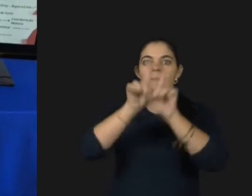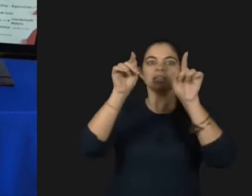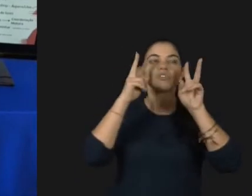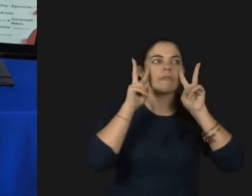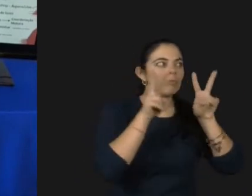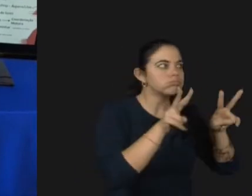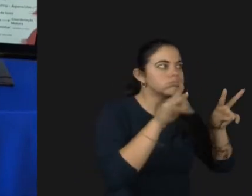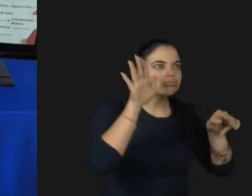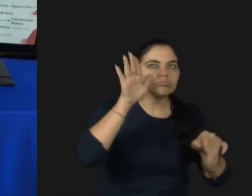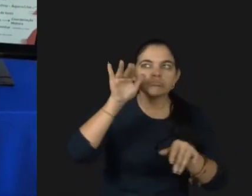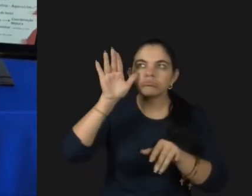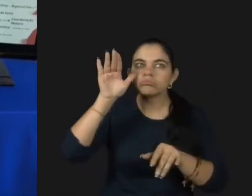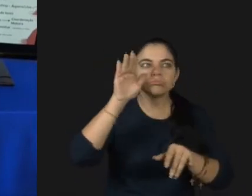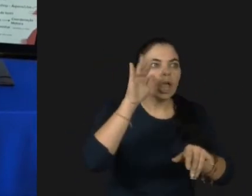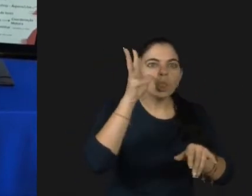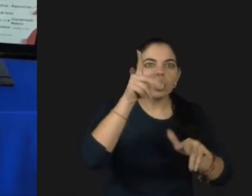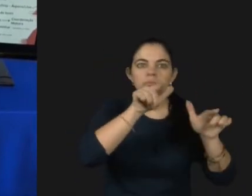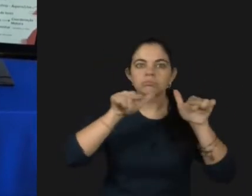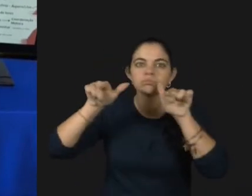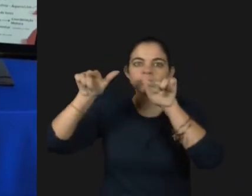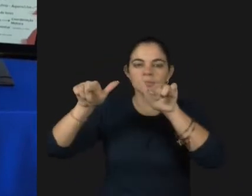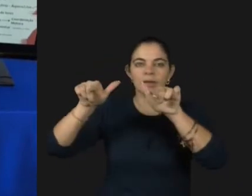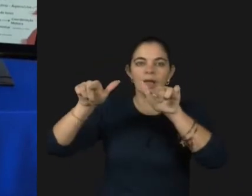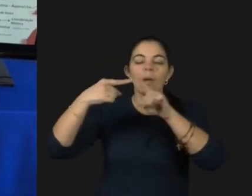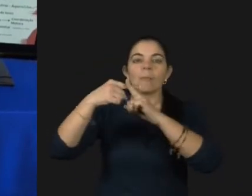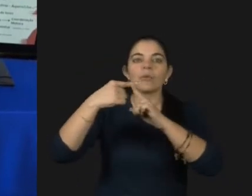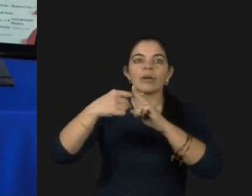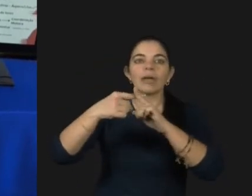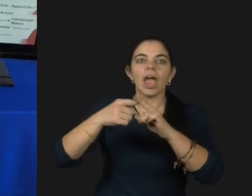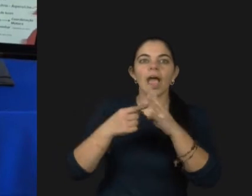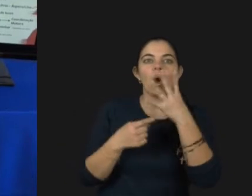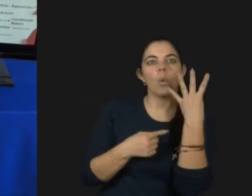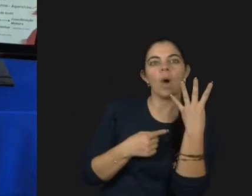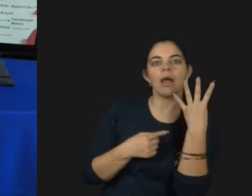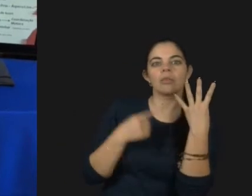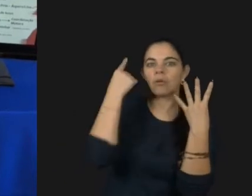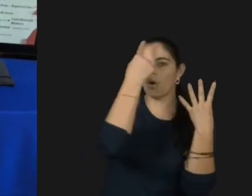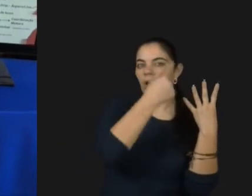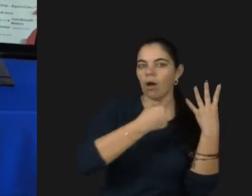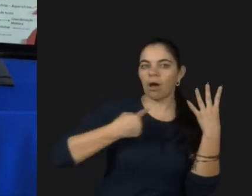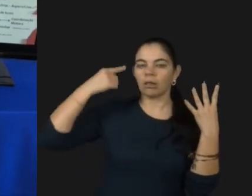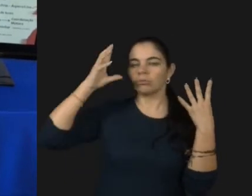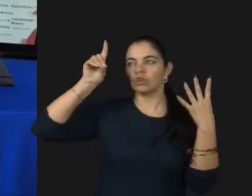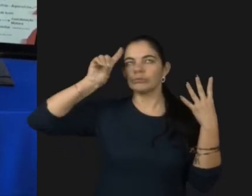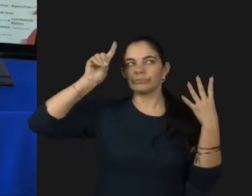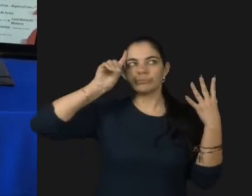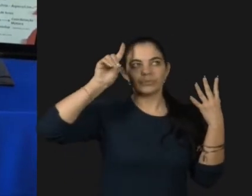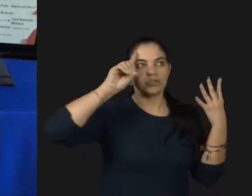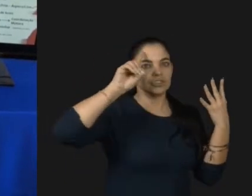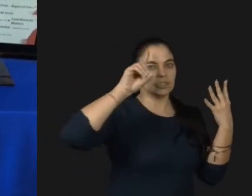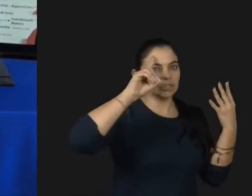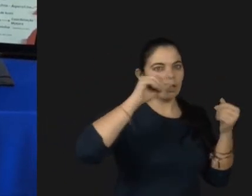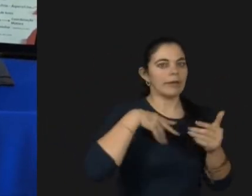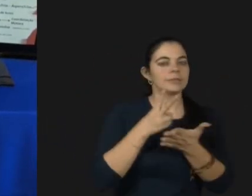observando o ambiente. Esse método foi por quatro horas diárias e se estendia, e se estendia.